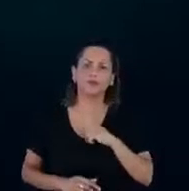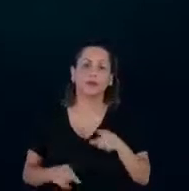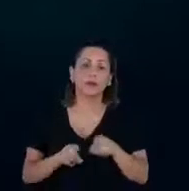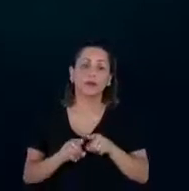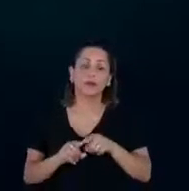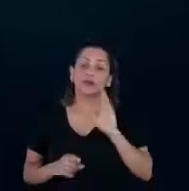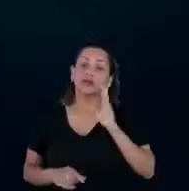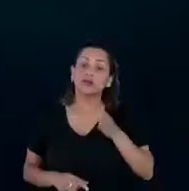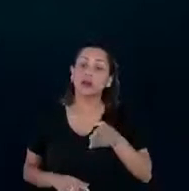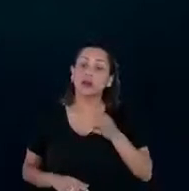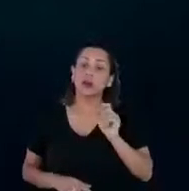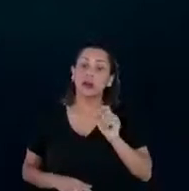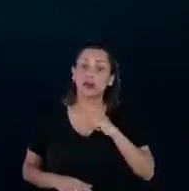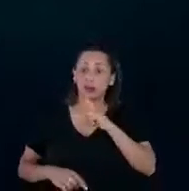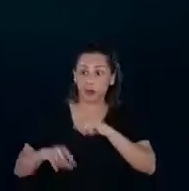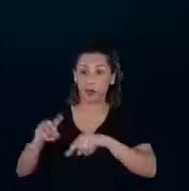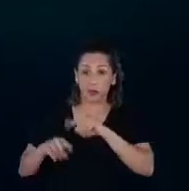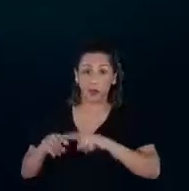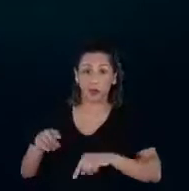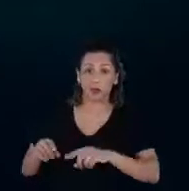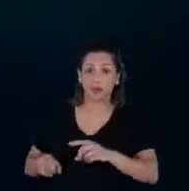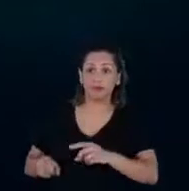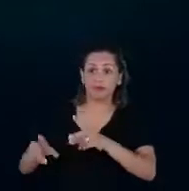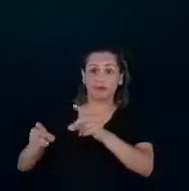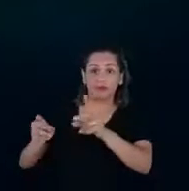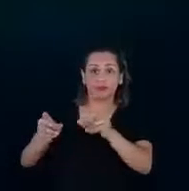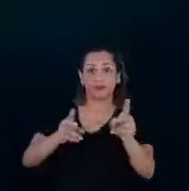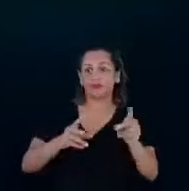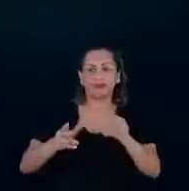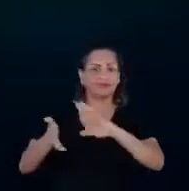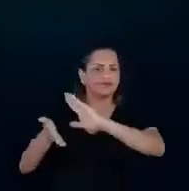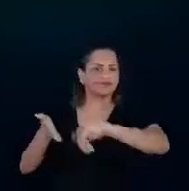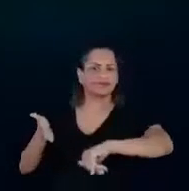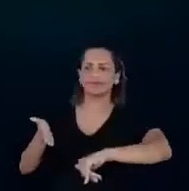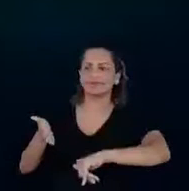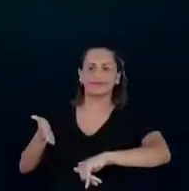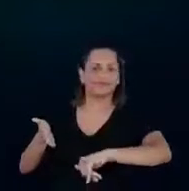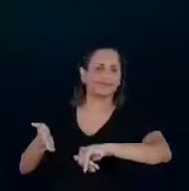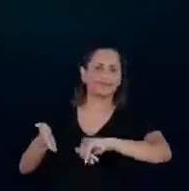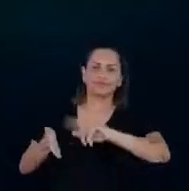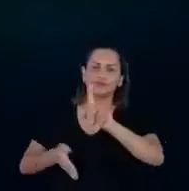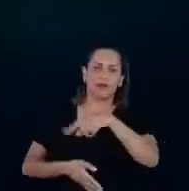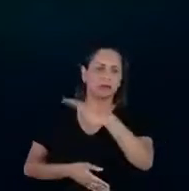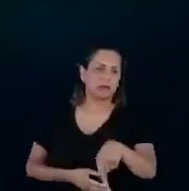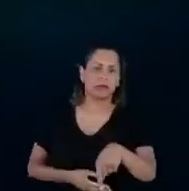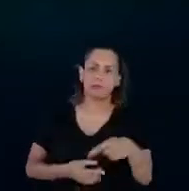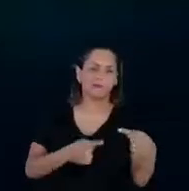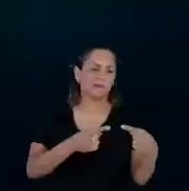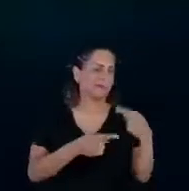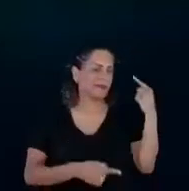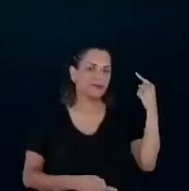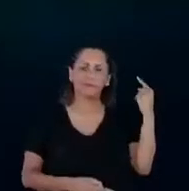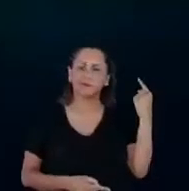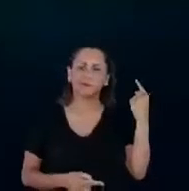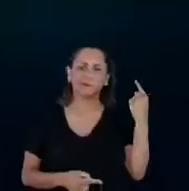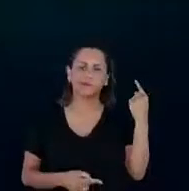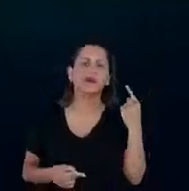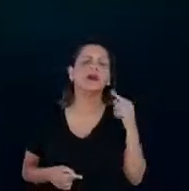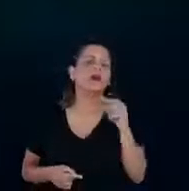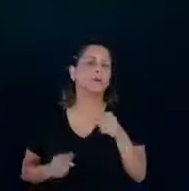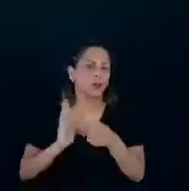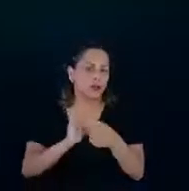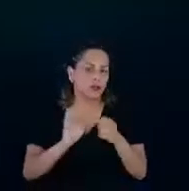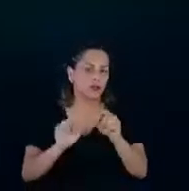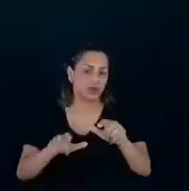inclusive, retirar produtos do mercado por questões de não conformidade. Então, isso mostra, assim, que o selo Procel, ele